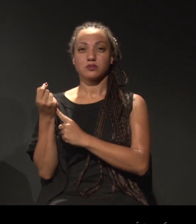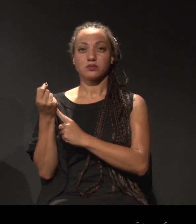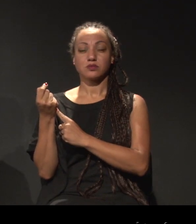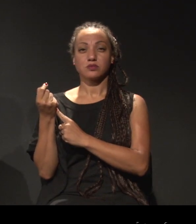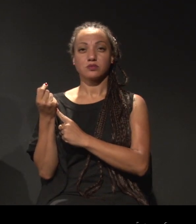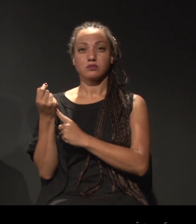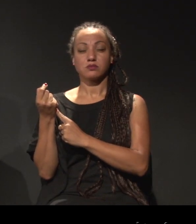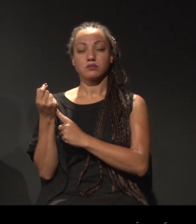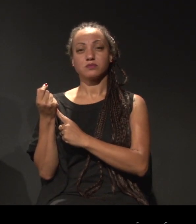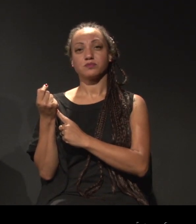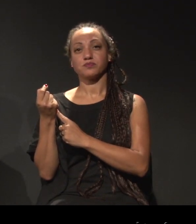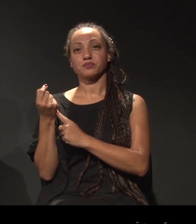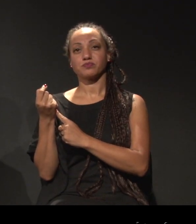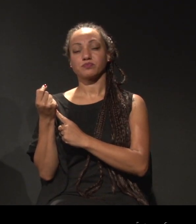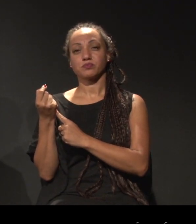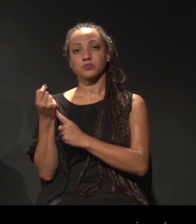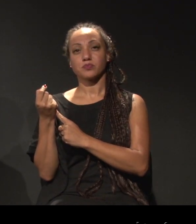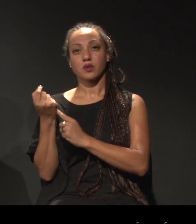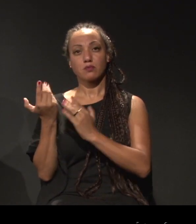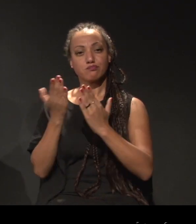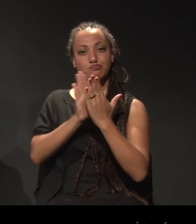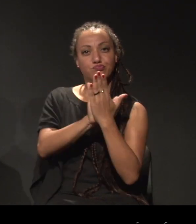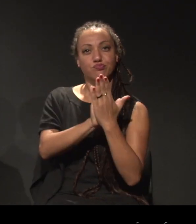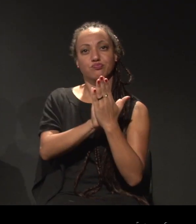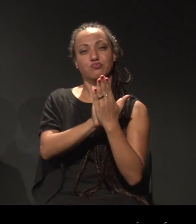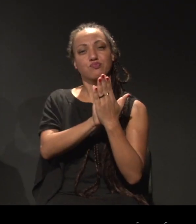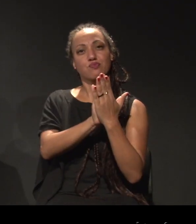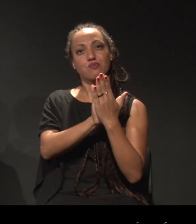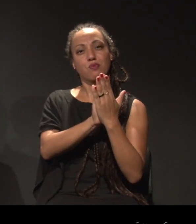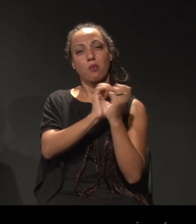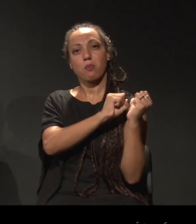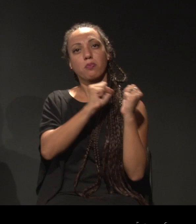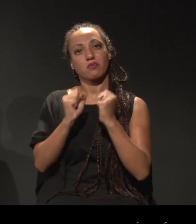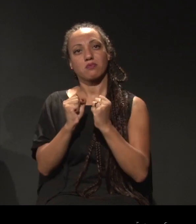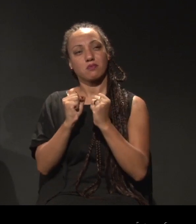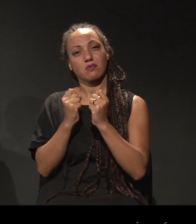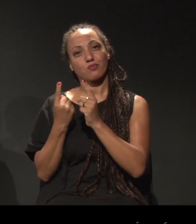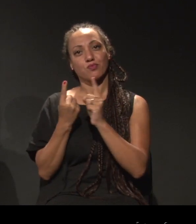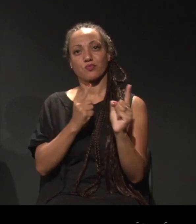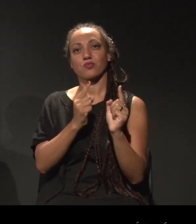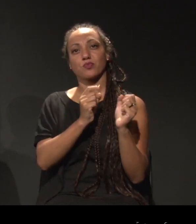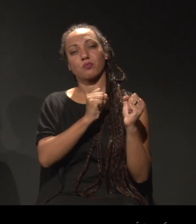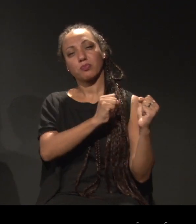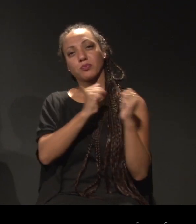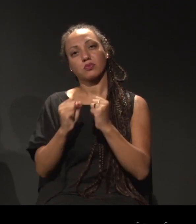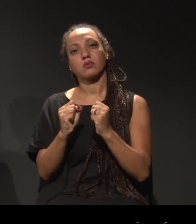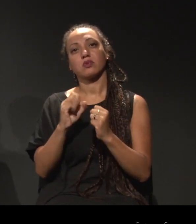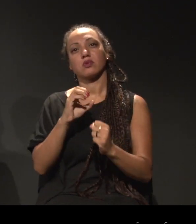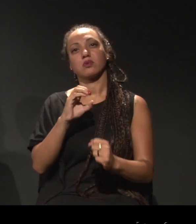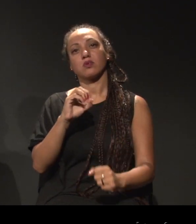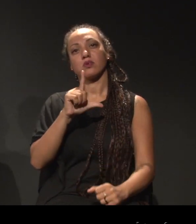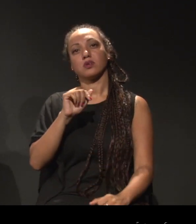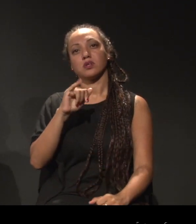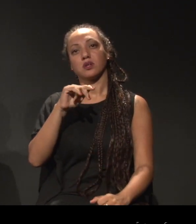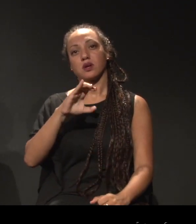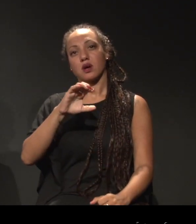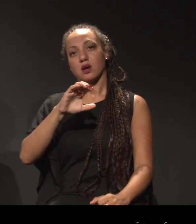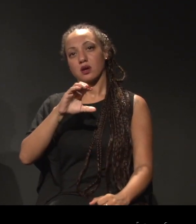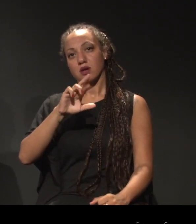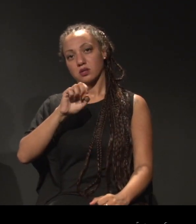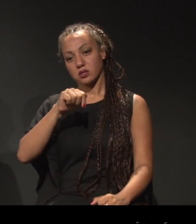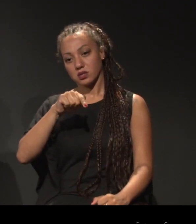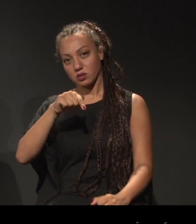a ação e o poder oligárquico. mas a concentração de